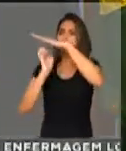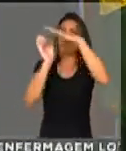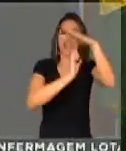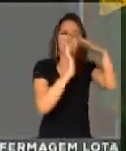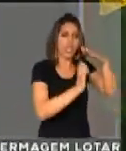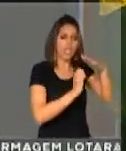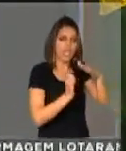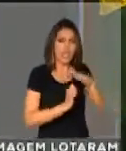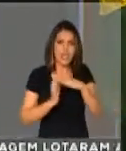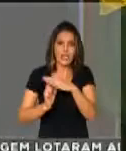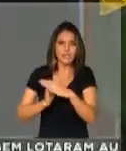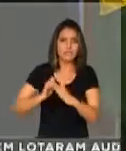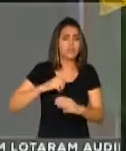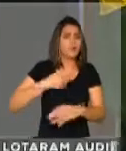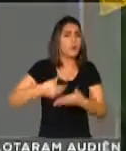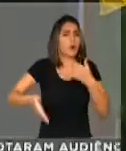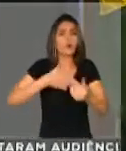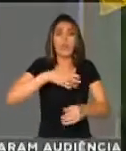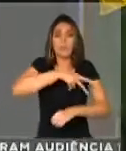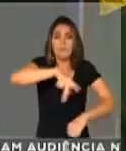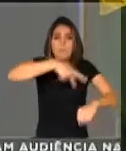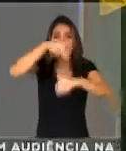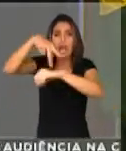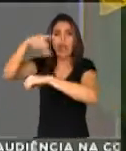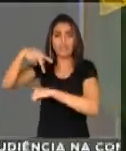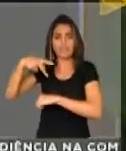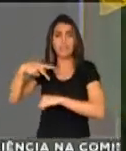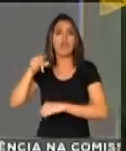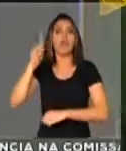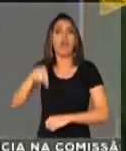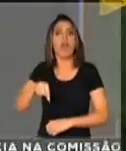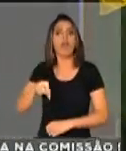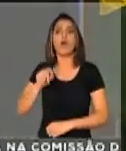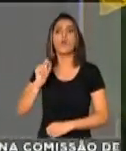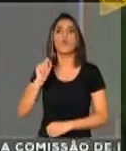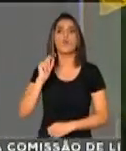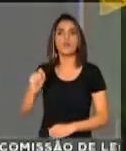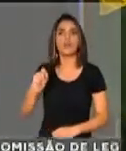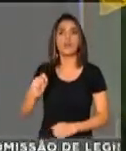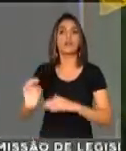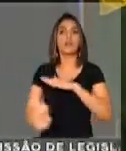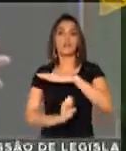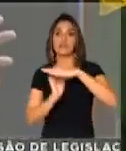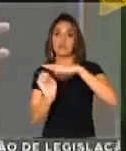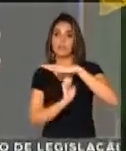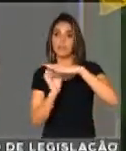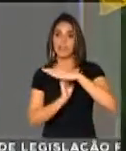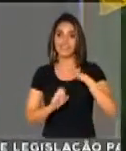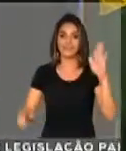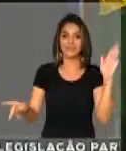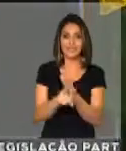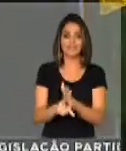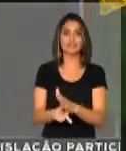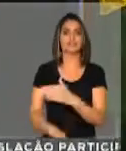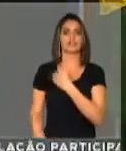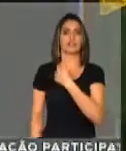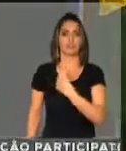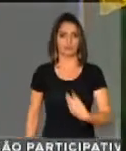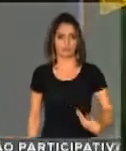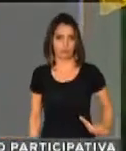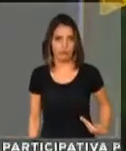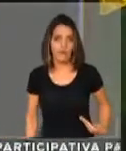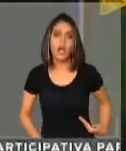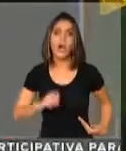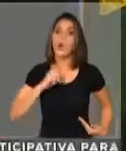verticalizadas. Todas as grandes empresas do mundo, e a Petrobras é uma das maiores empresas do mundo, ou são empresas estatais ou são